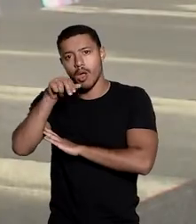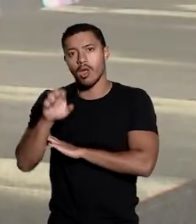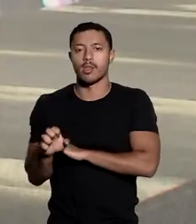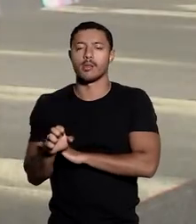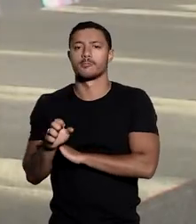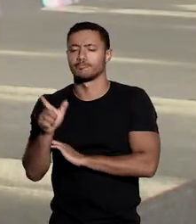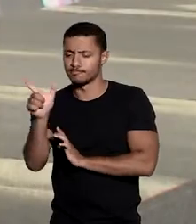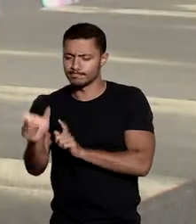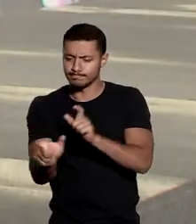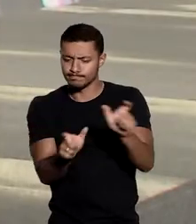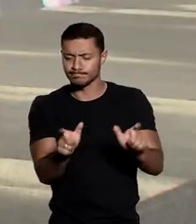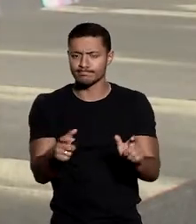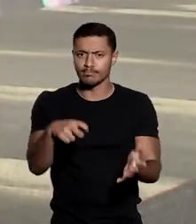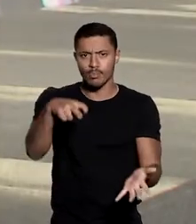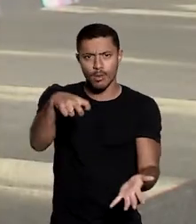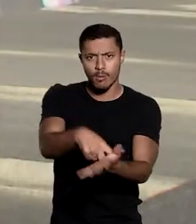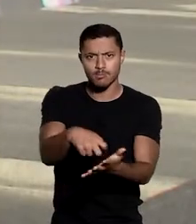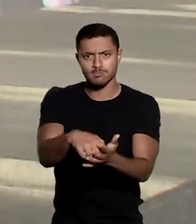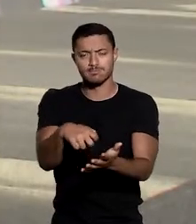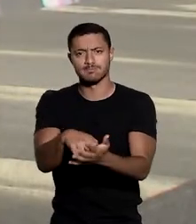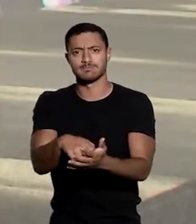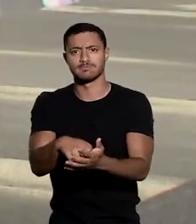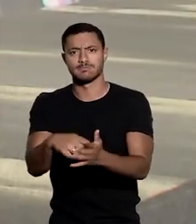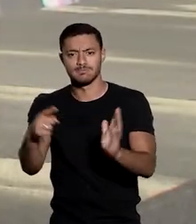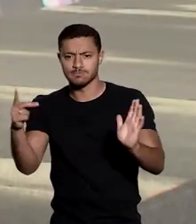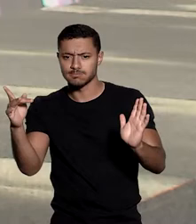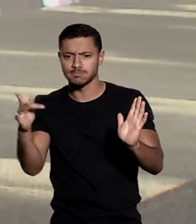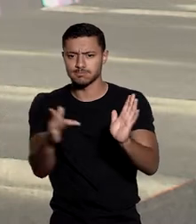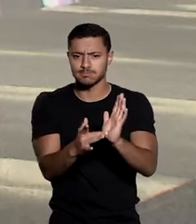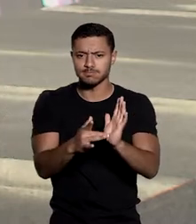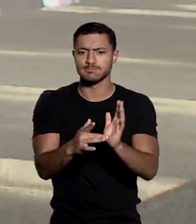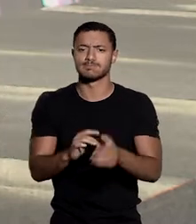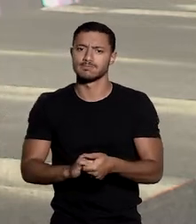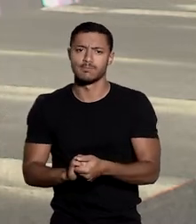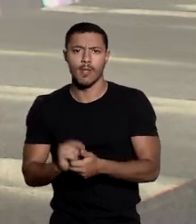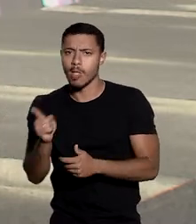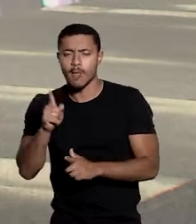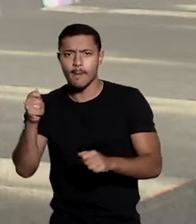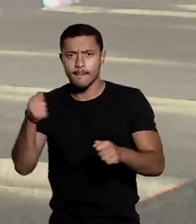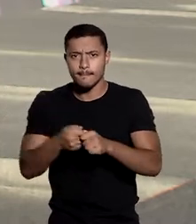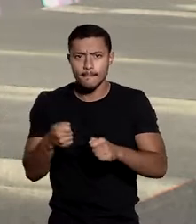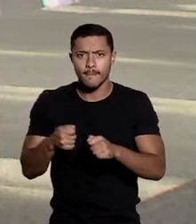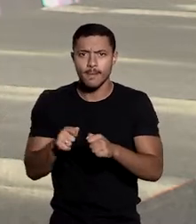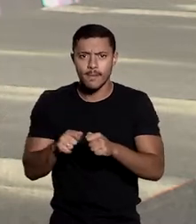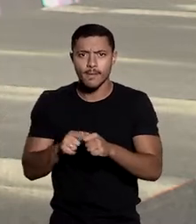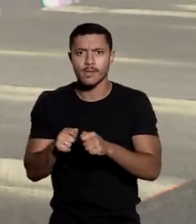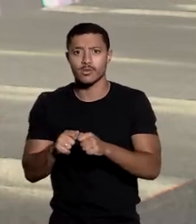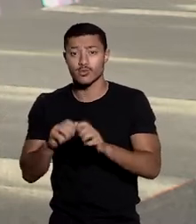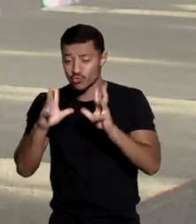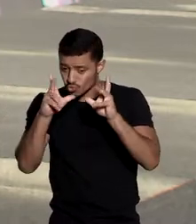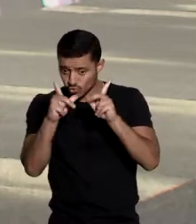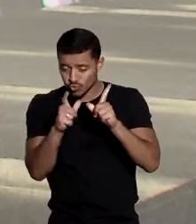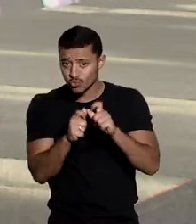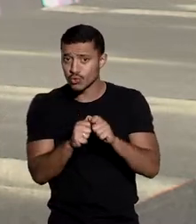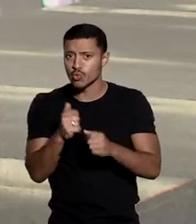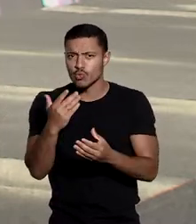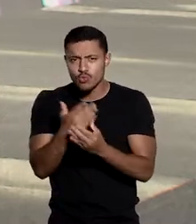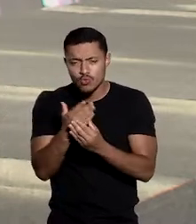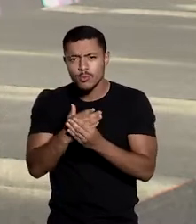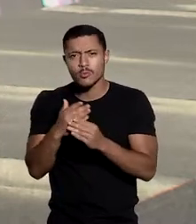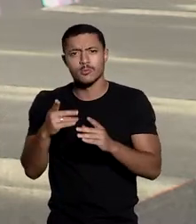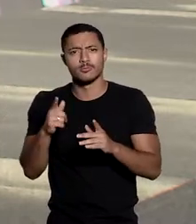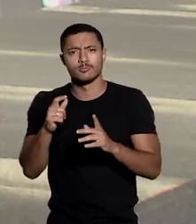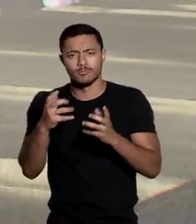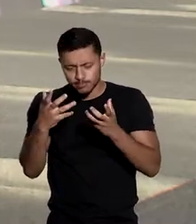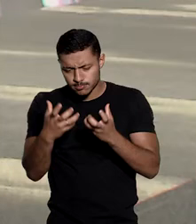réus foram acusados por desvio milionário de recursos públicos devido à não execução, total ou parcial, dos projetos para os